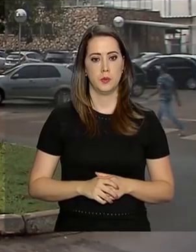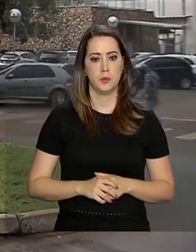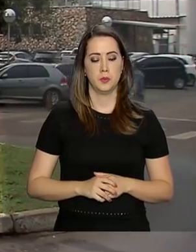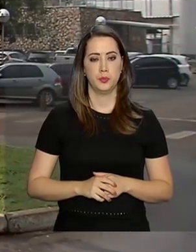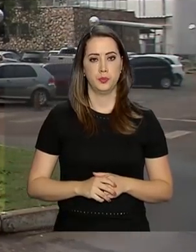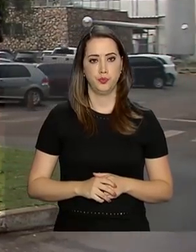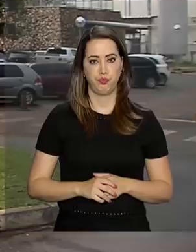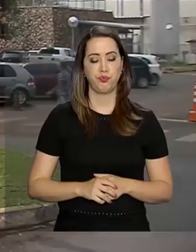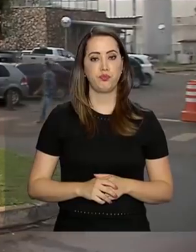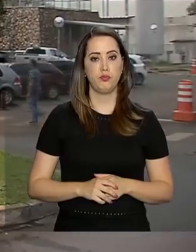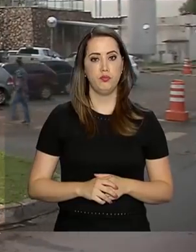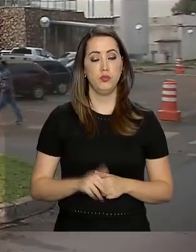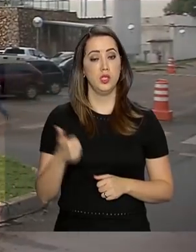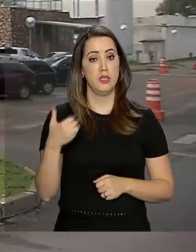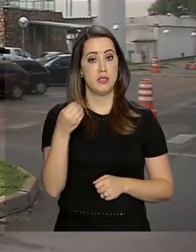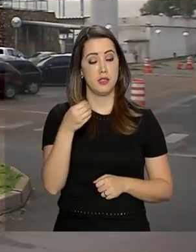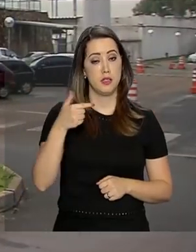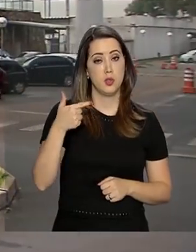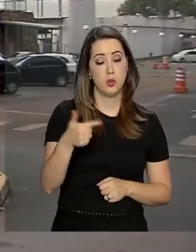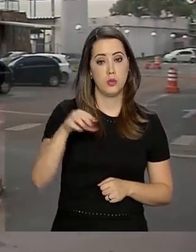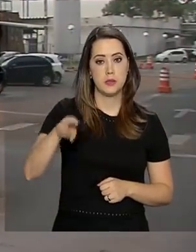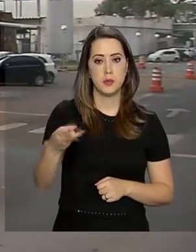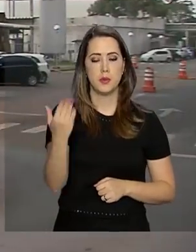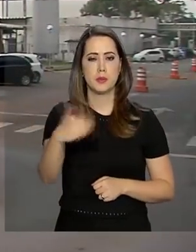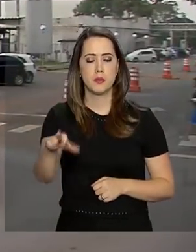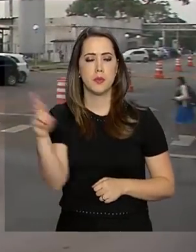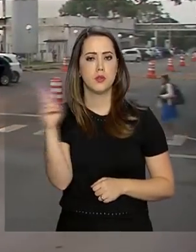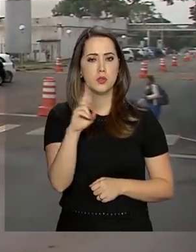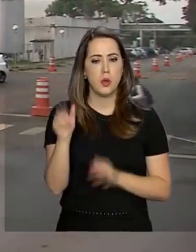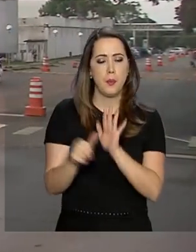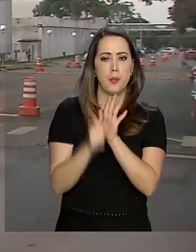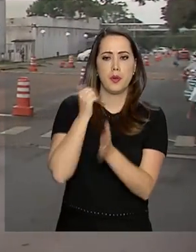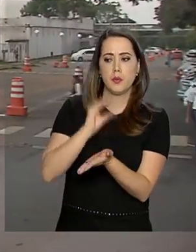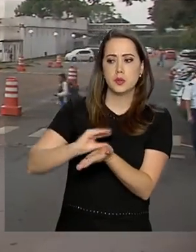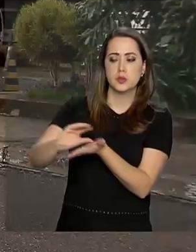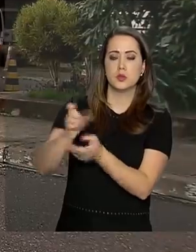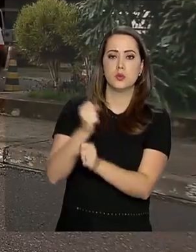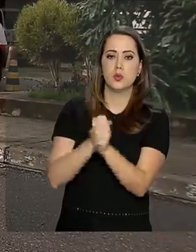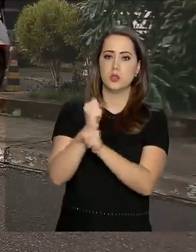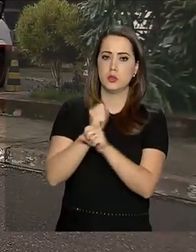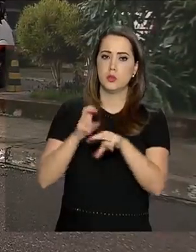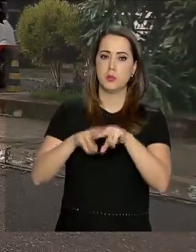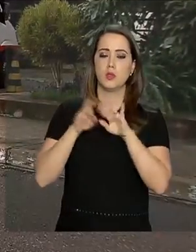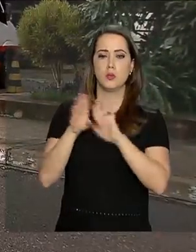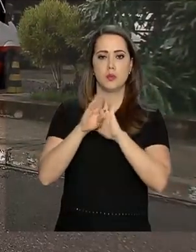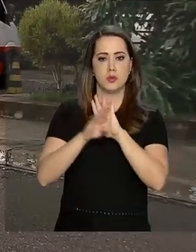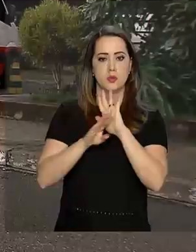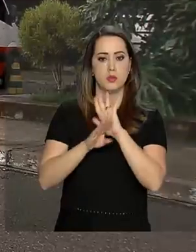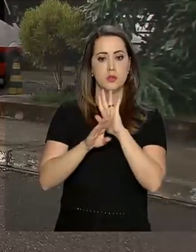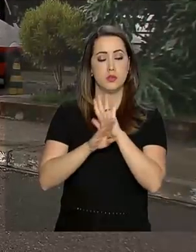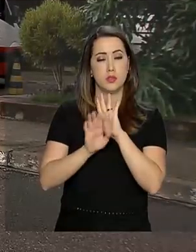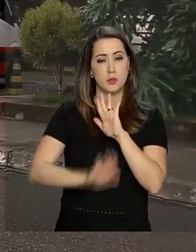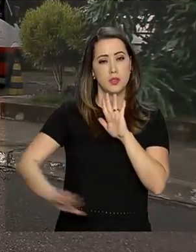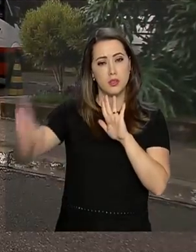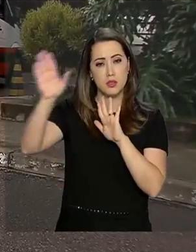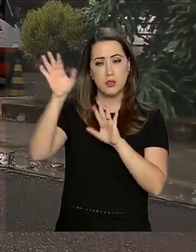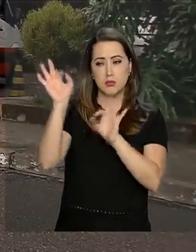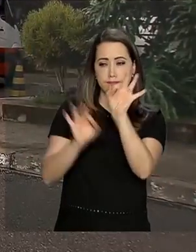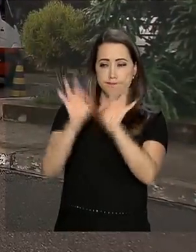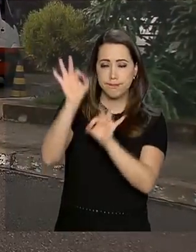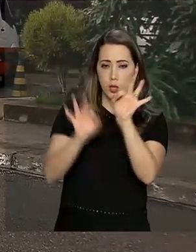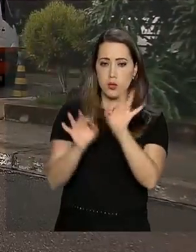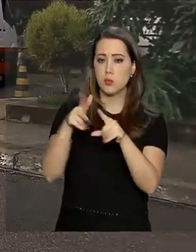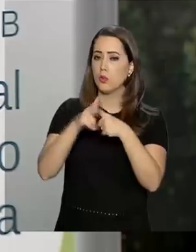São 102 milhões e meio de reais. O primeiro repasse do ano por meio do Programa Nacional de Reestruturação dos